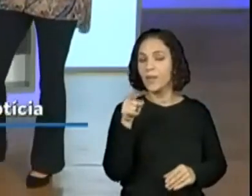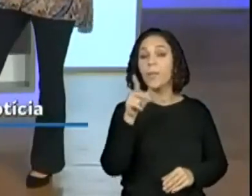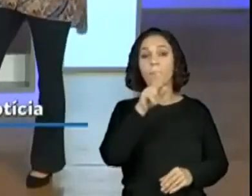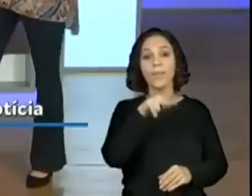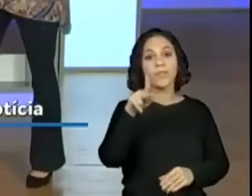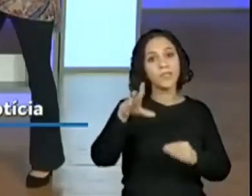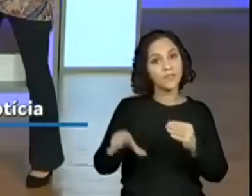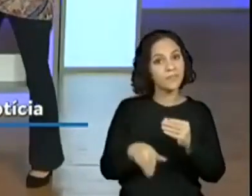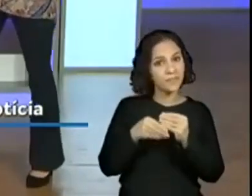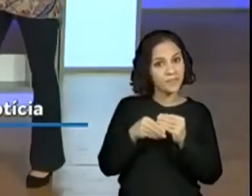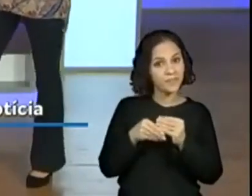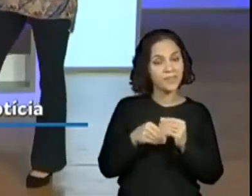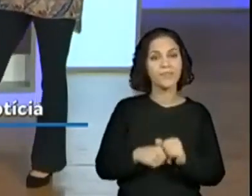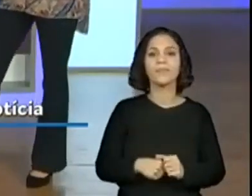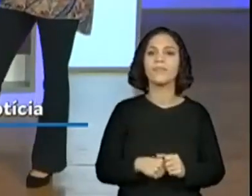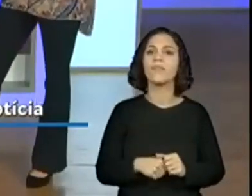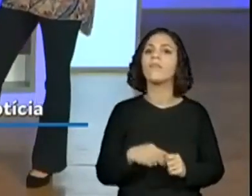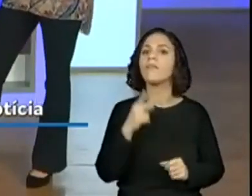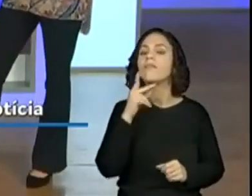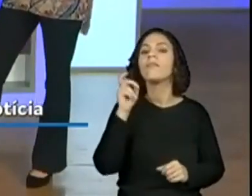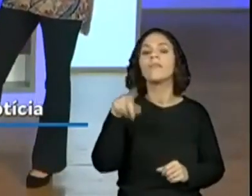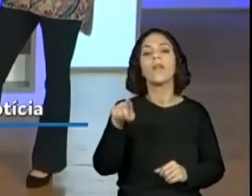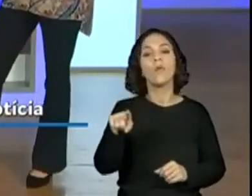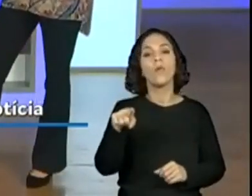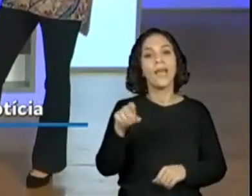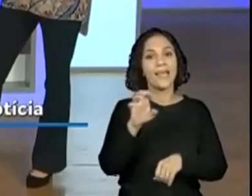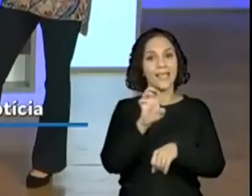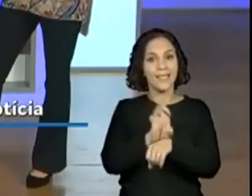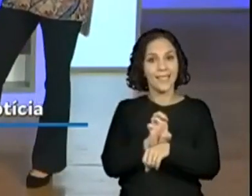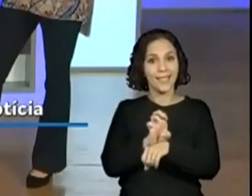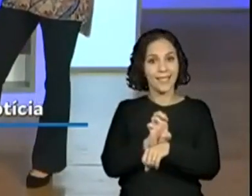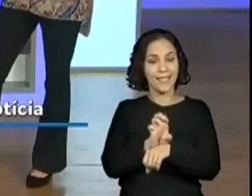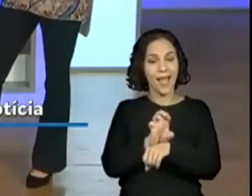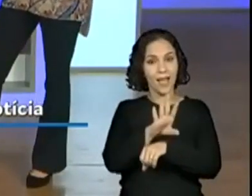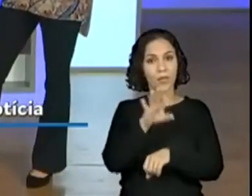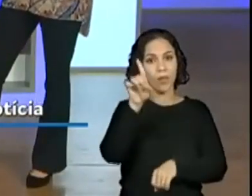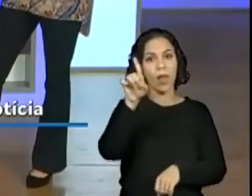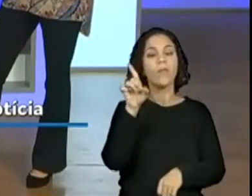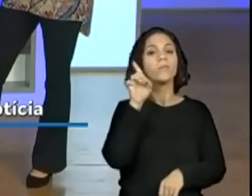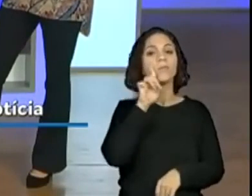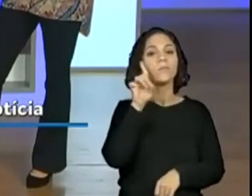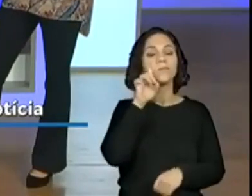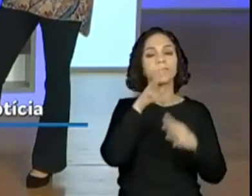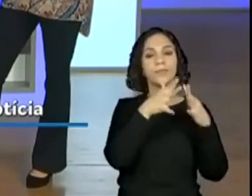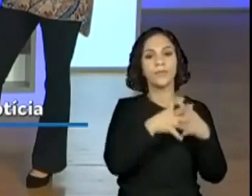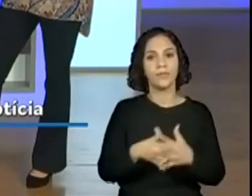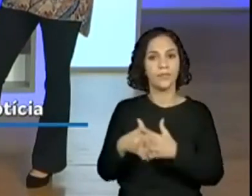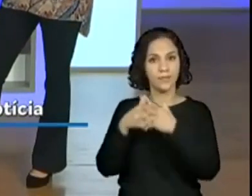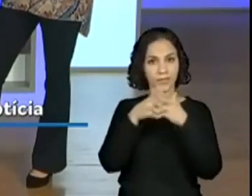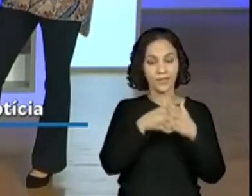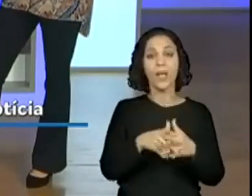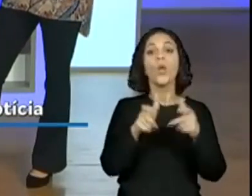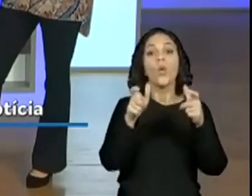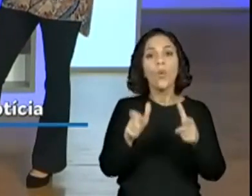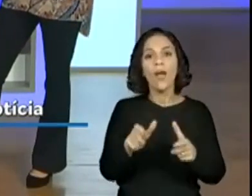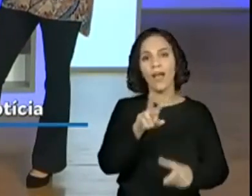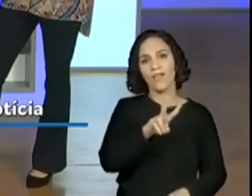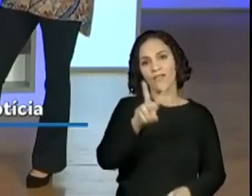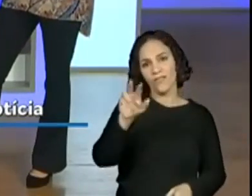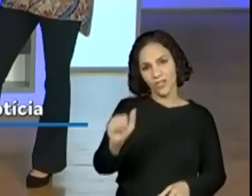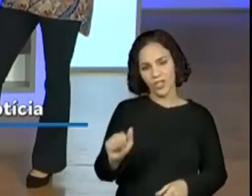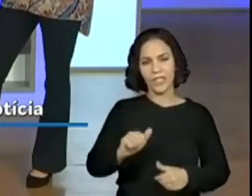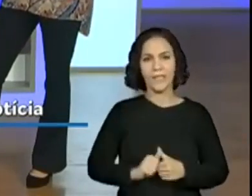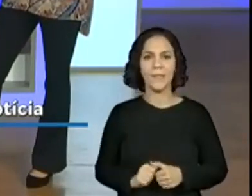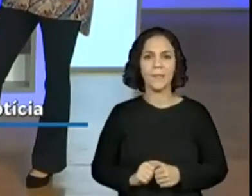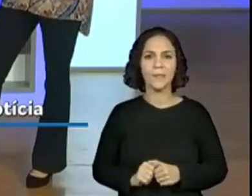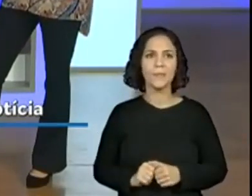complementaram aí, falando que é um estado dos Estados Unidos, legal. Na Virgínia, os alunos estão super atentos, ó,